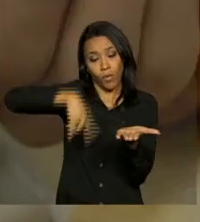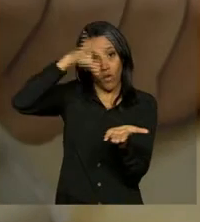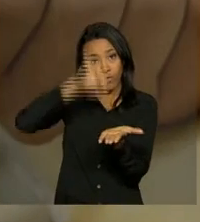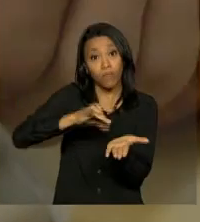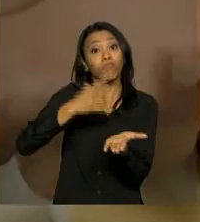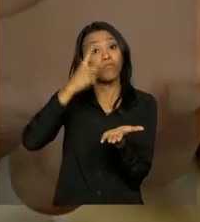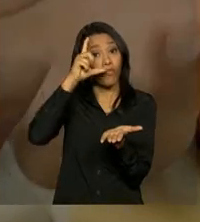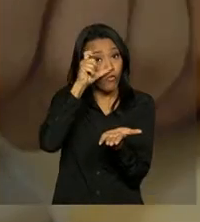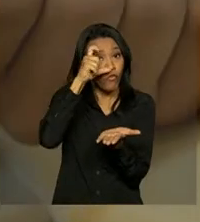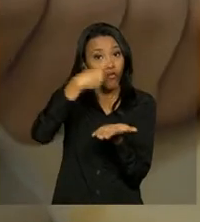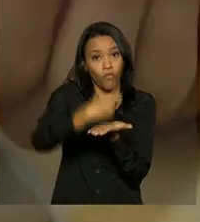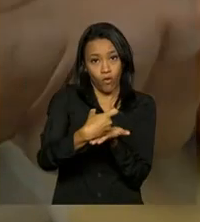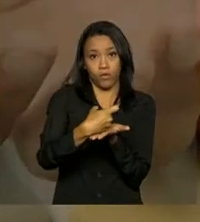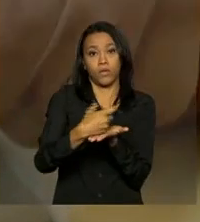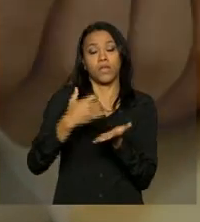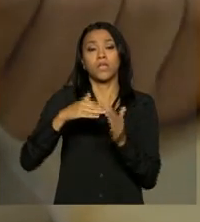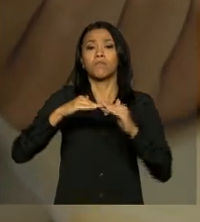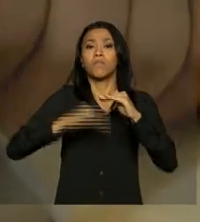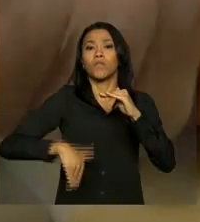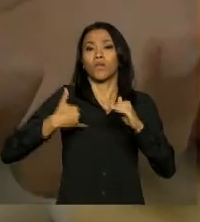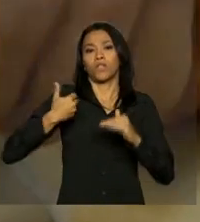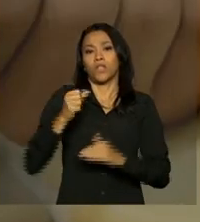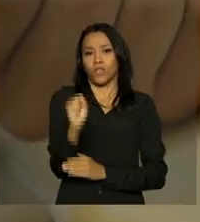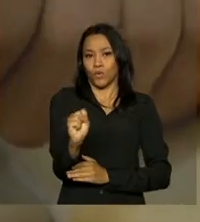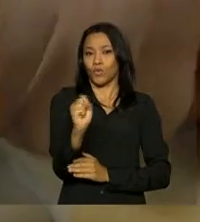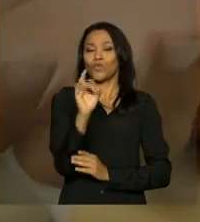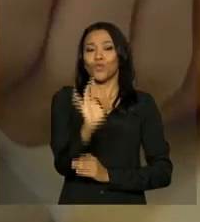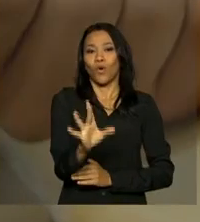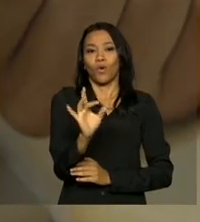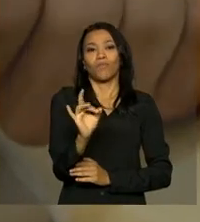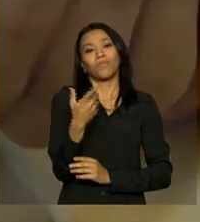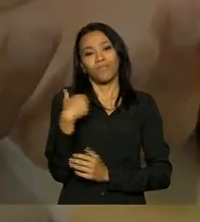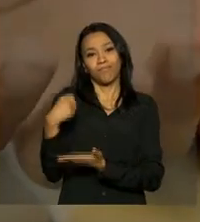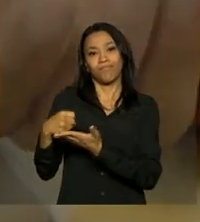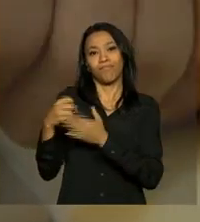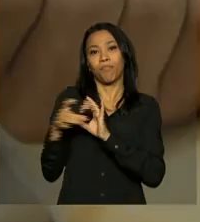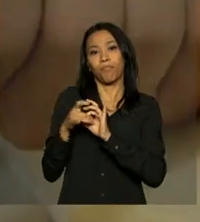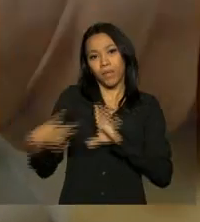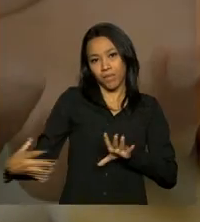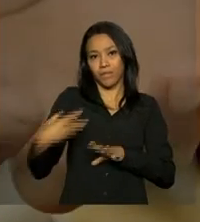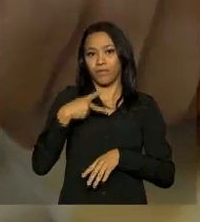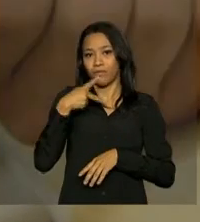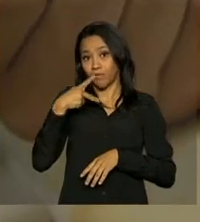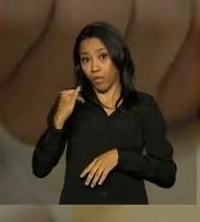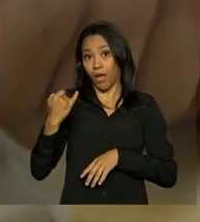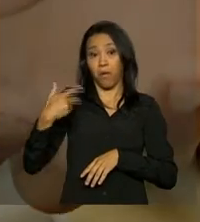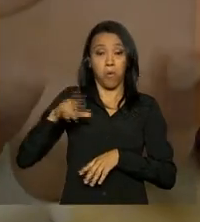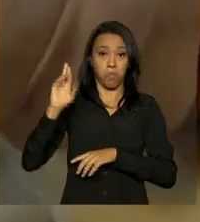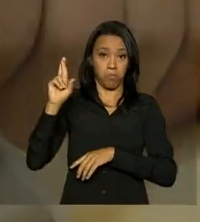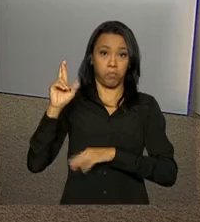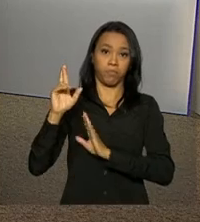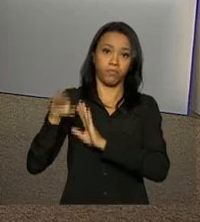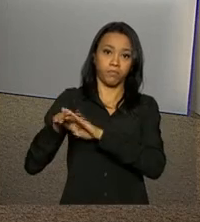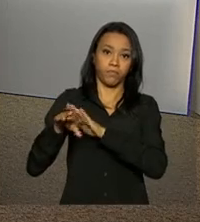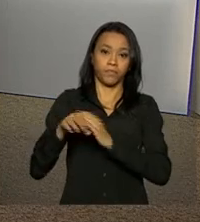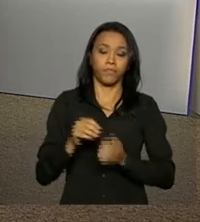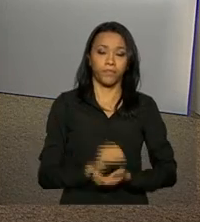com foto e os menores de 18 anos só podem doar com consentimento formal dos responsáveis.